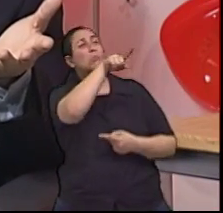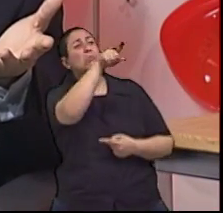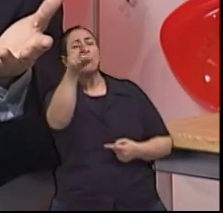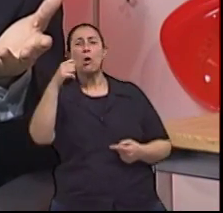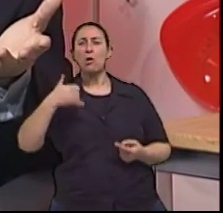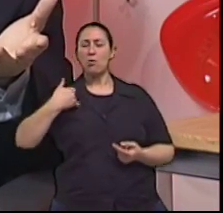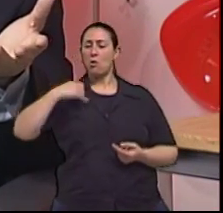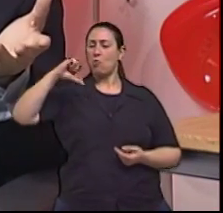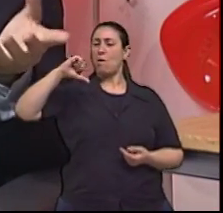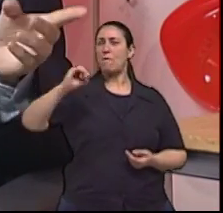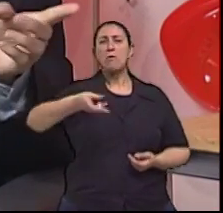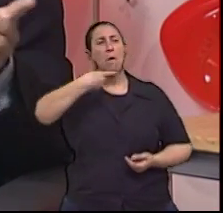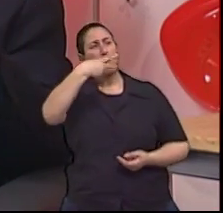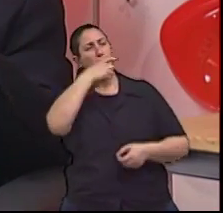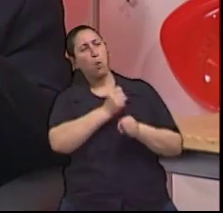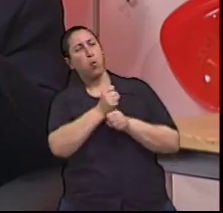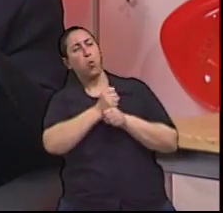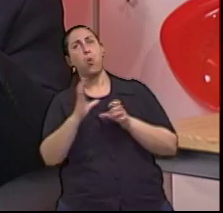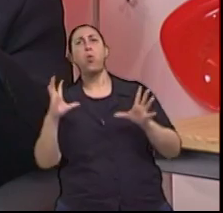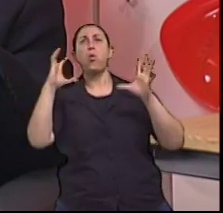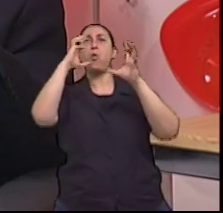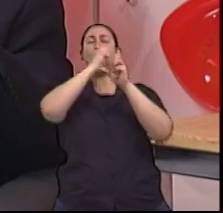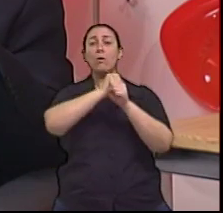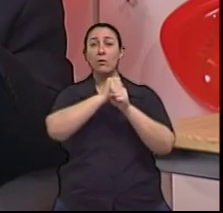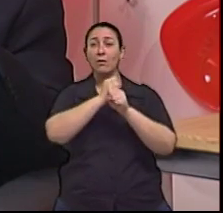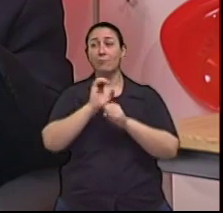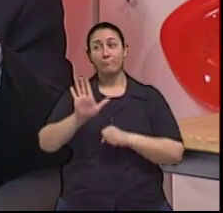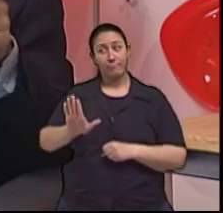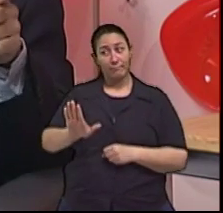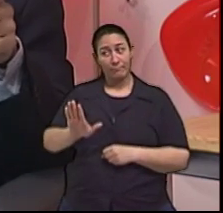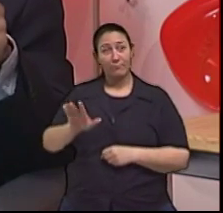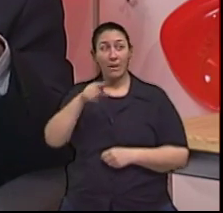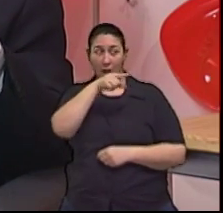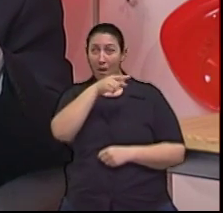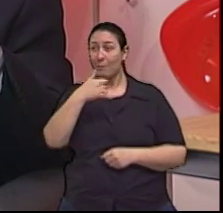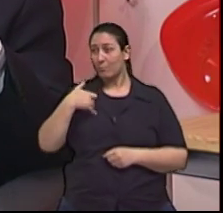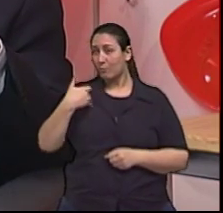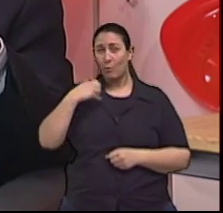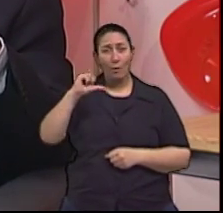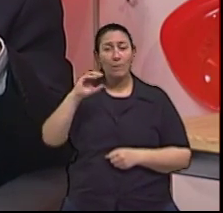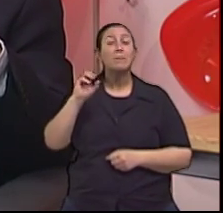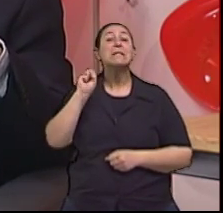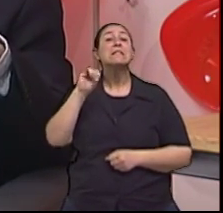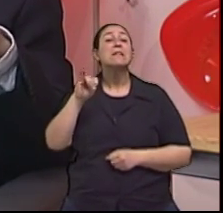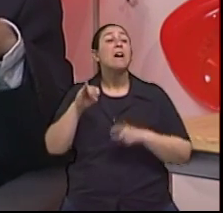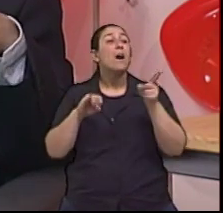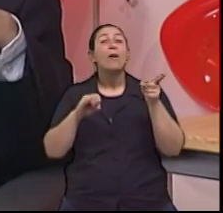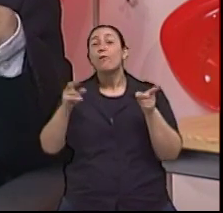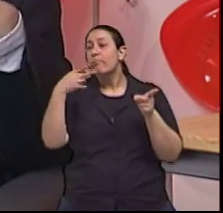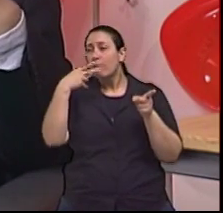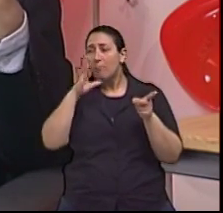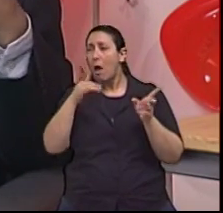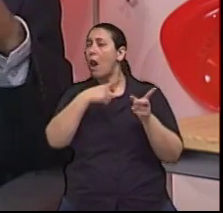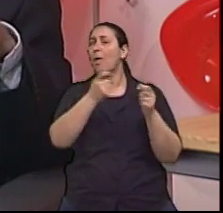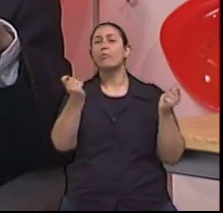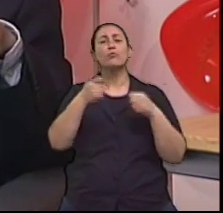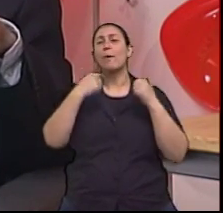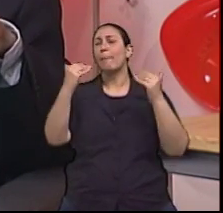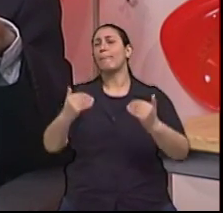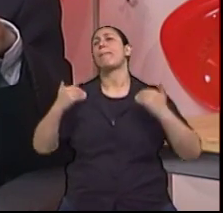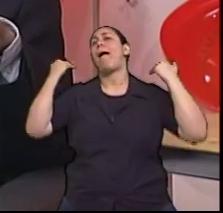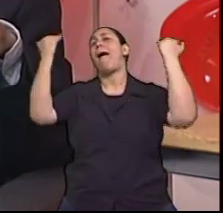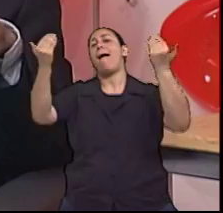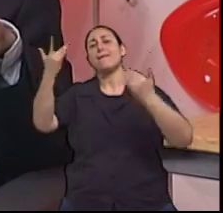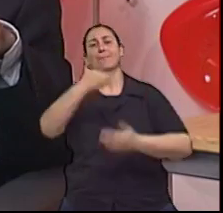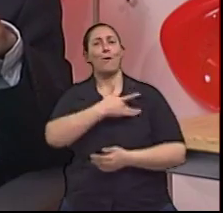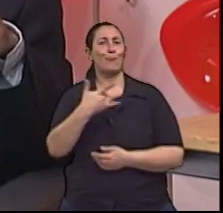desde os 20. Ela tem 90 anos e fuma desde os 20. Mas se ela nunca tivesse fumado, ela estaria muito mais saudável do que ela